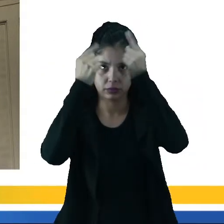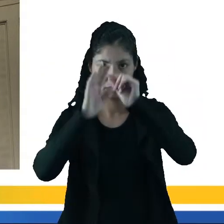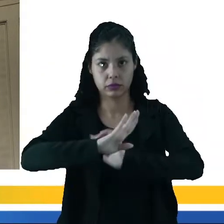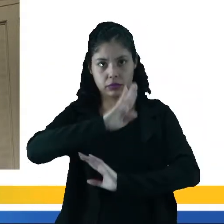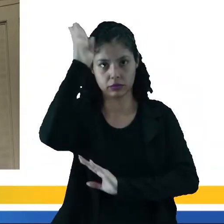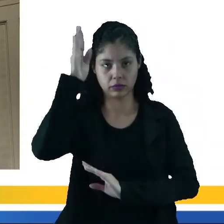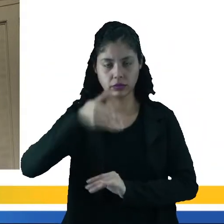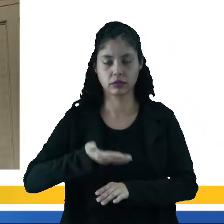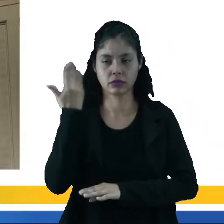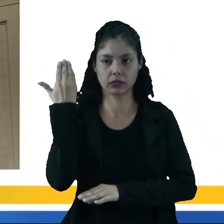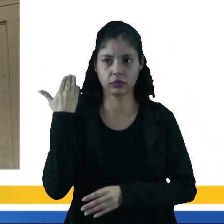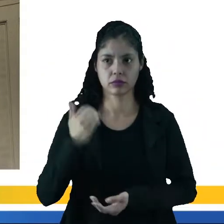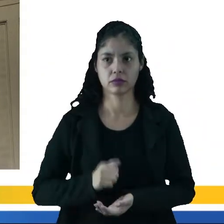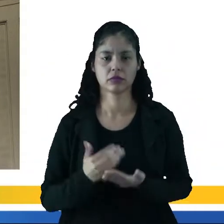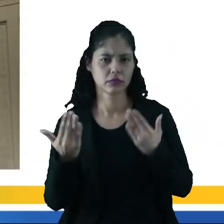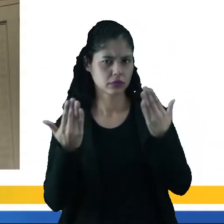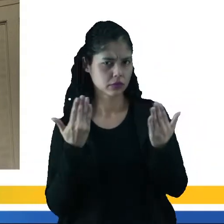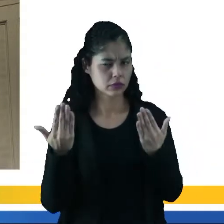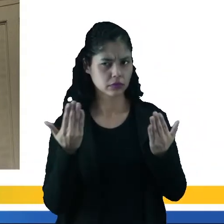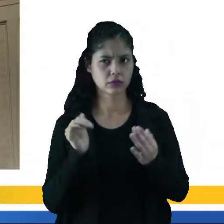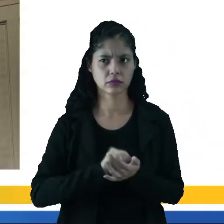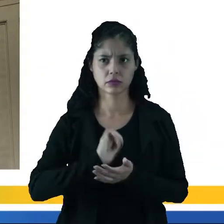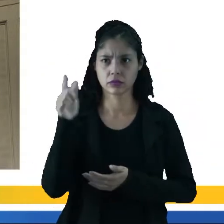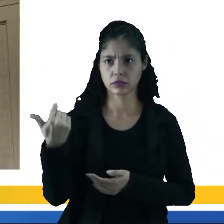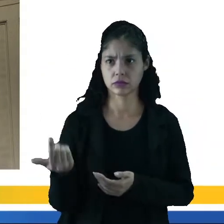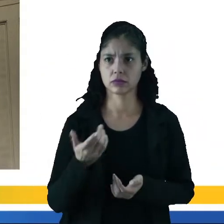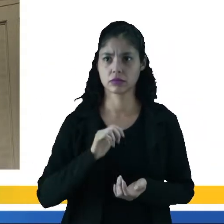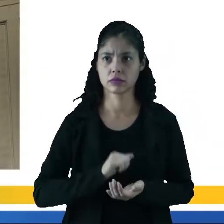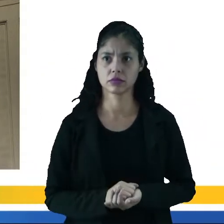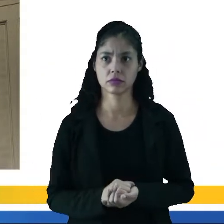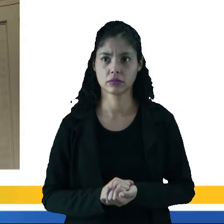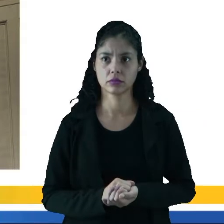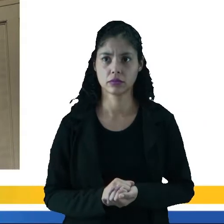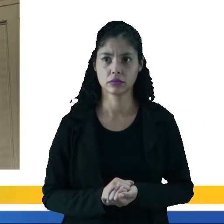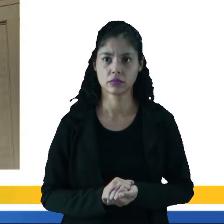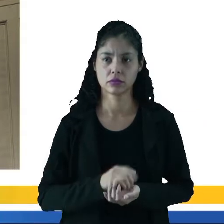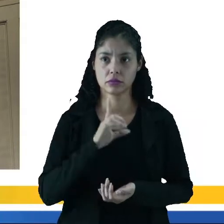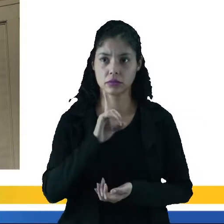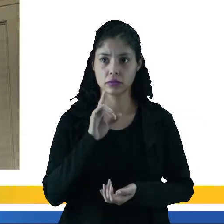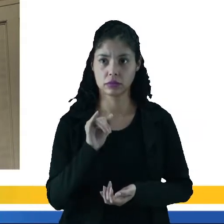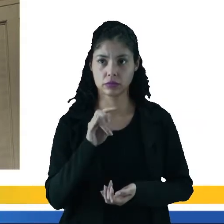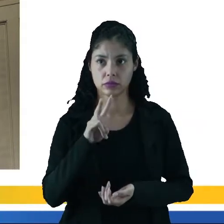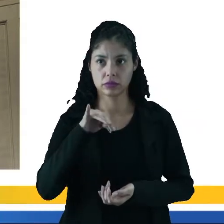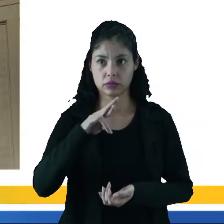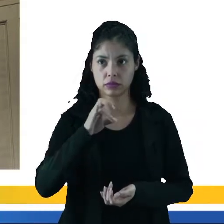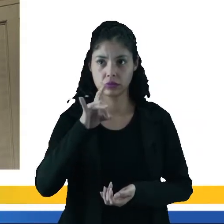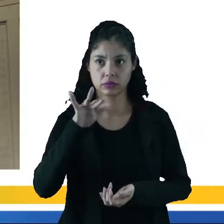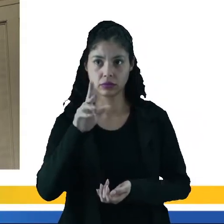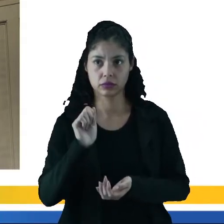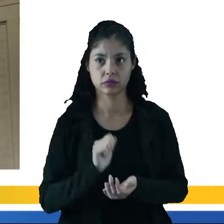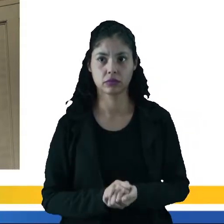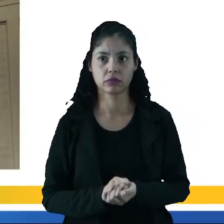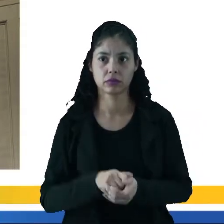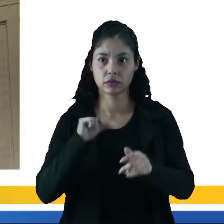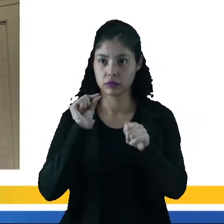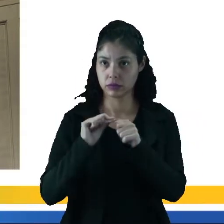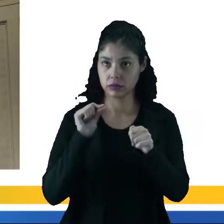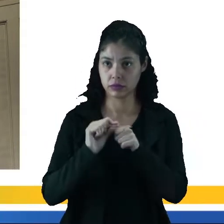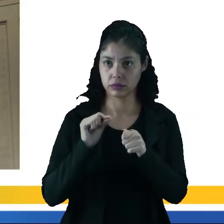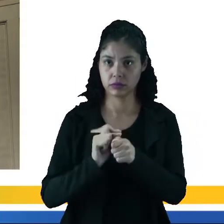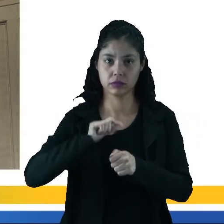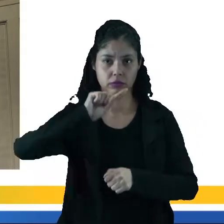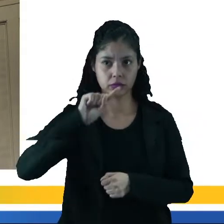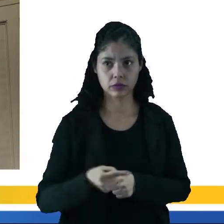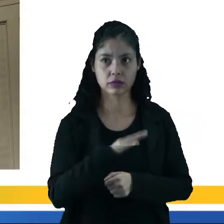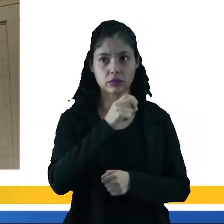Antiga. Compara agora com essa outra obra, que é a obra Davi, de Michelangelo. Ela foi feita